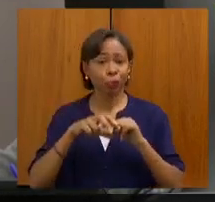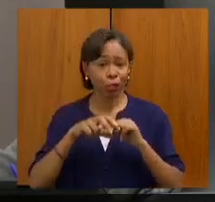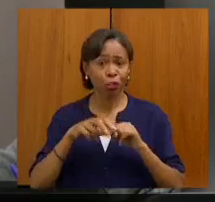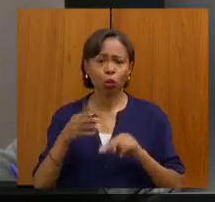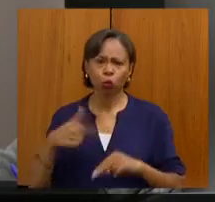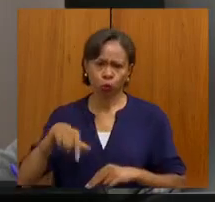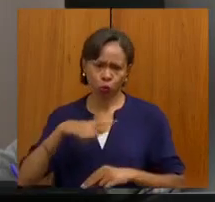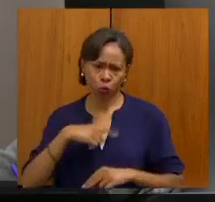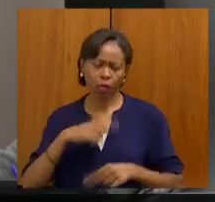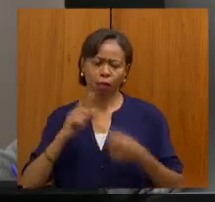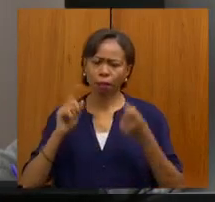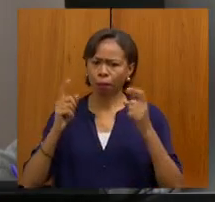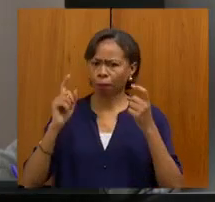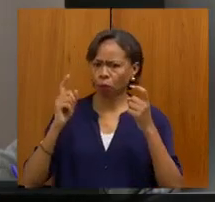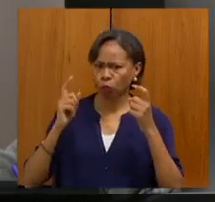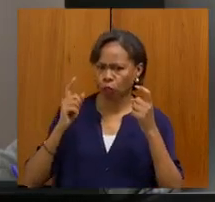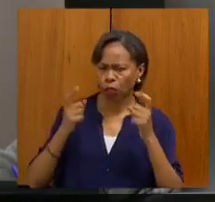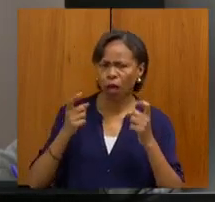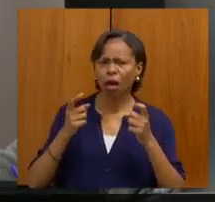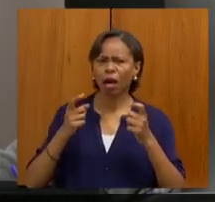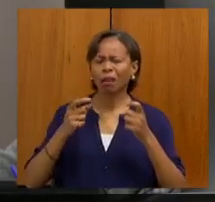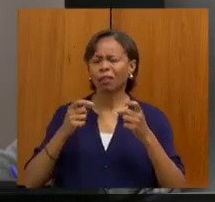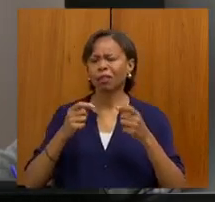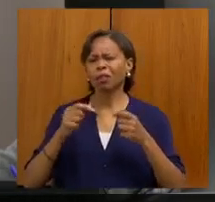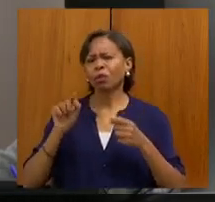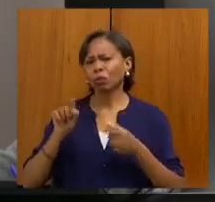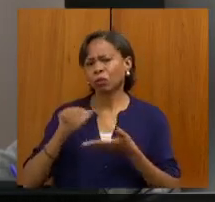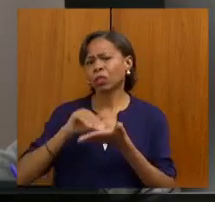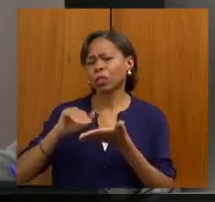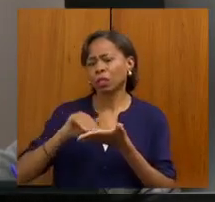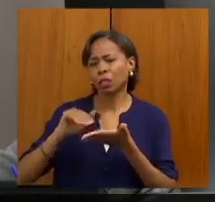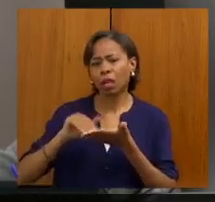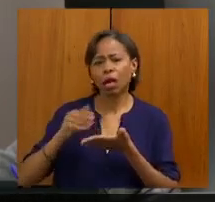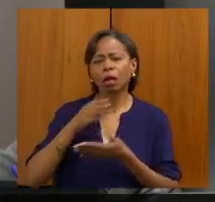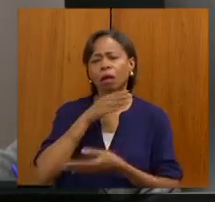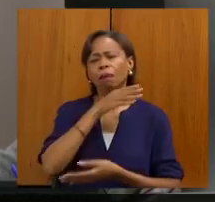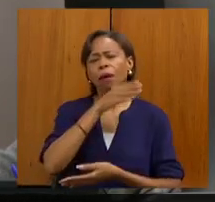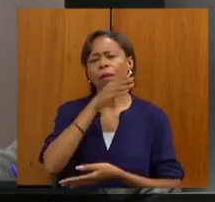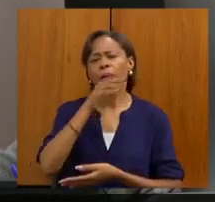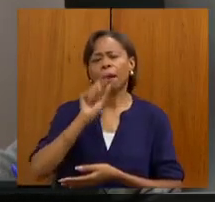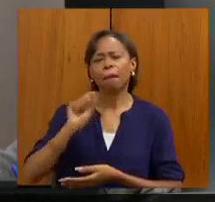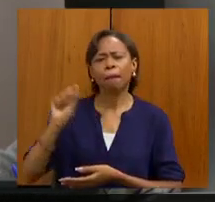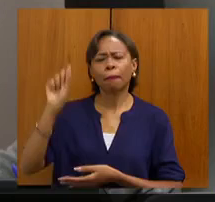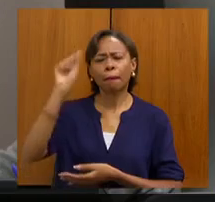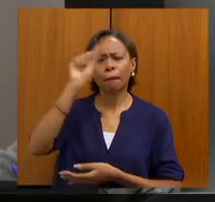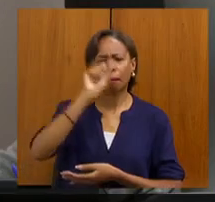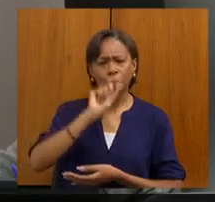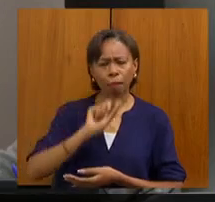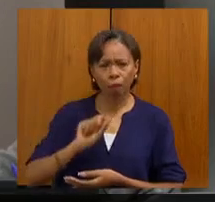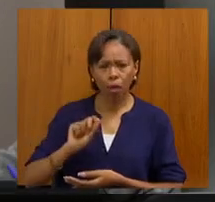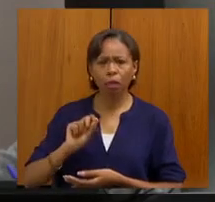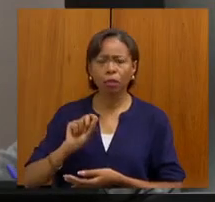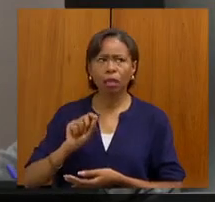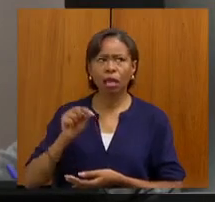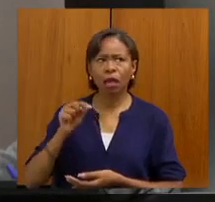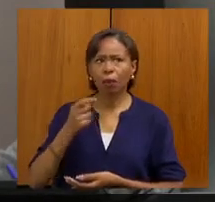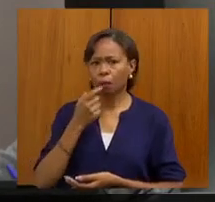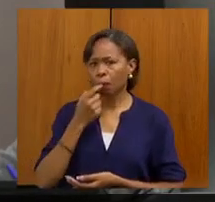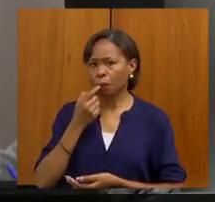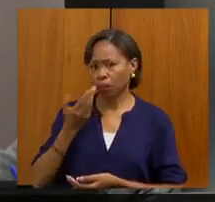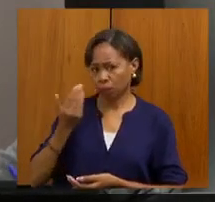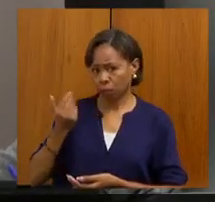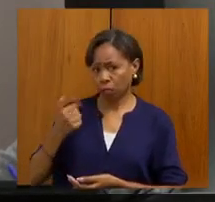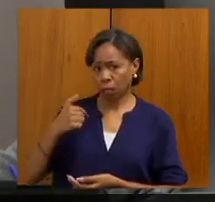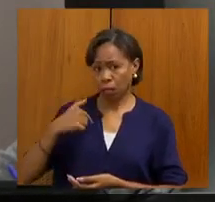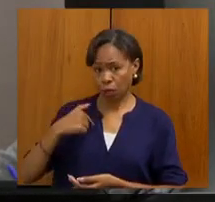com o seu secretário, viajando o Estado, algumas mesmas posições, esse final de semana, por exemplo, eu